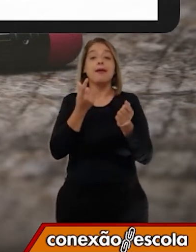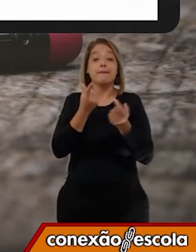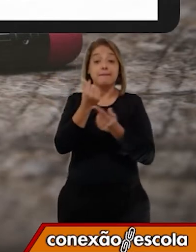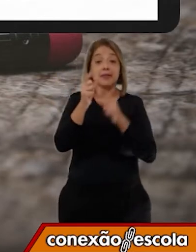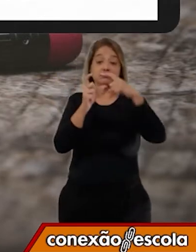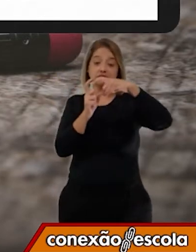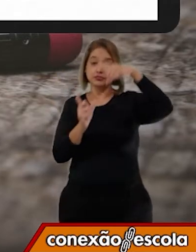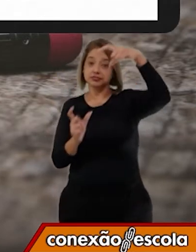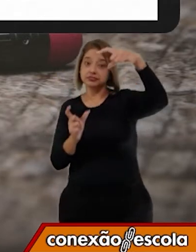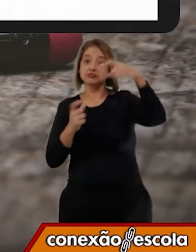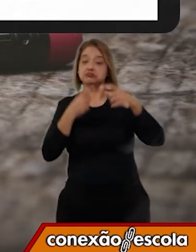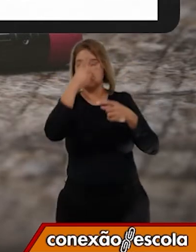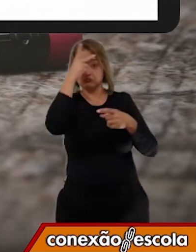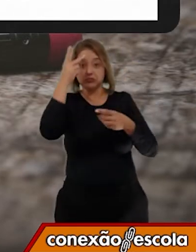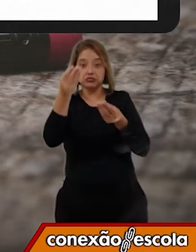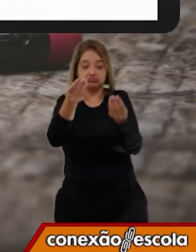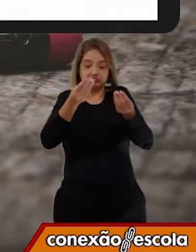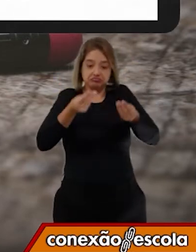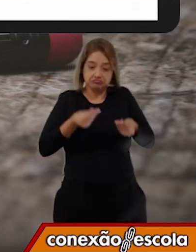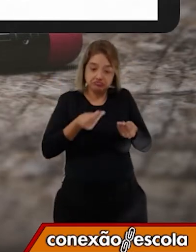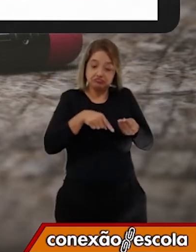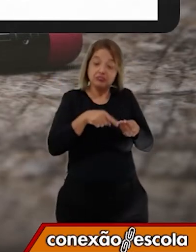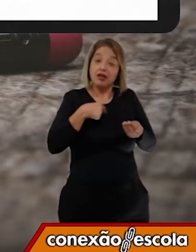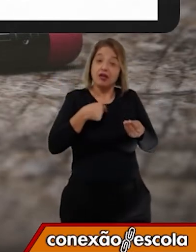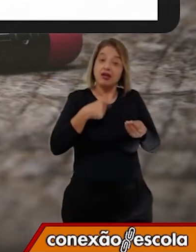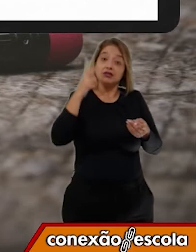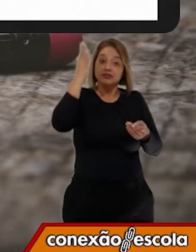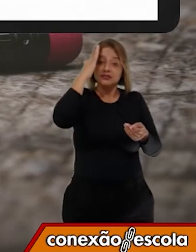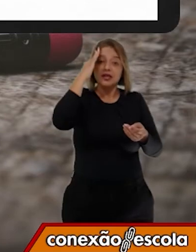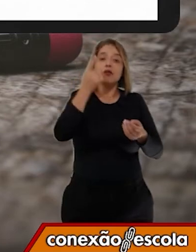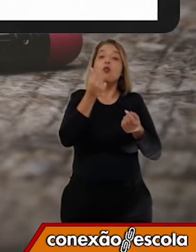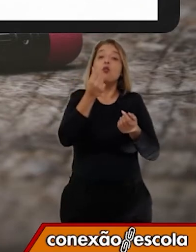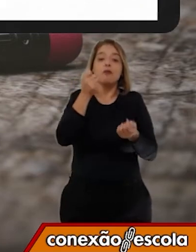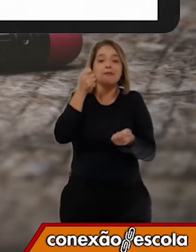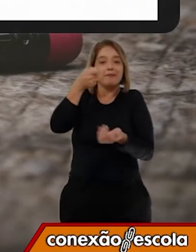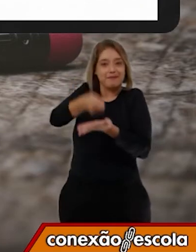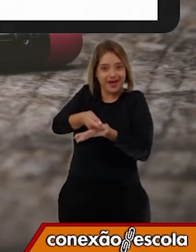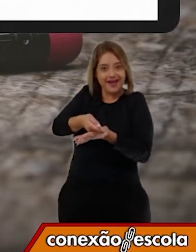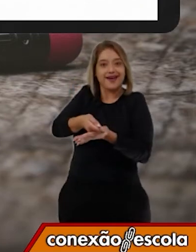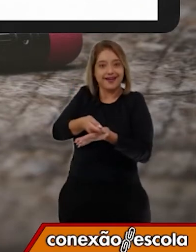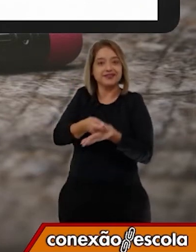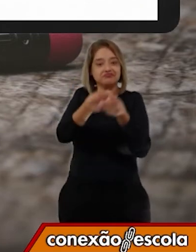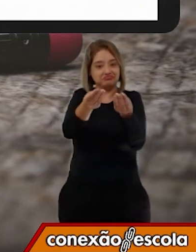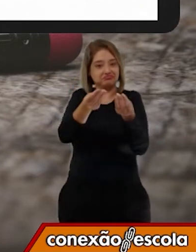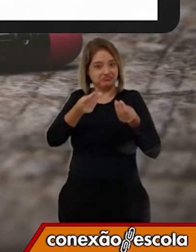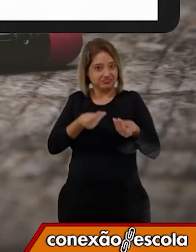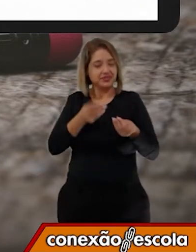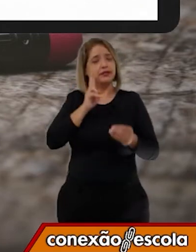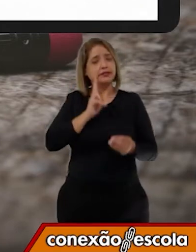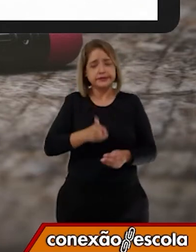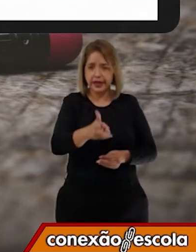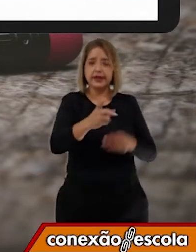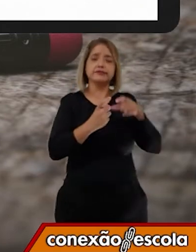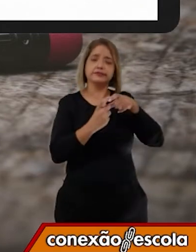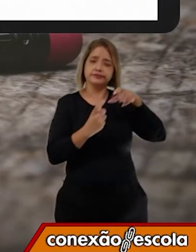entregar para você. Então sempre que você vai comprar alguma coisa, você vai receber a nota fiscal.